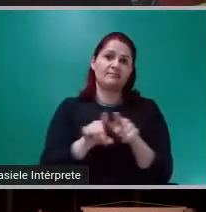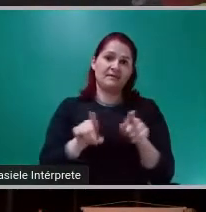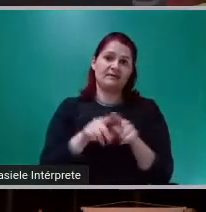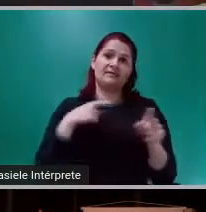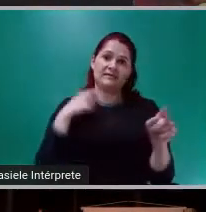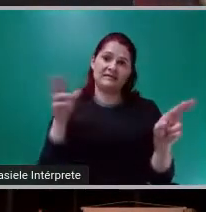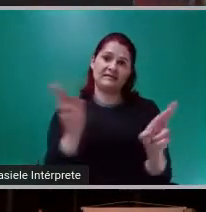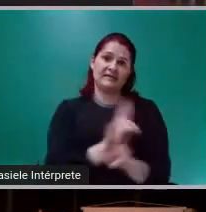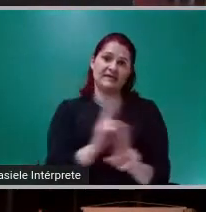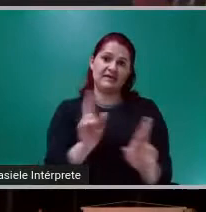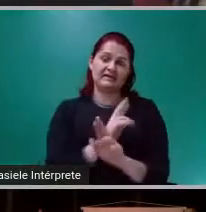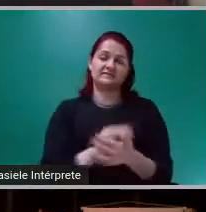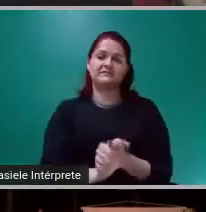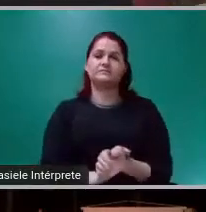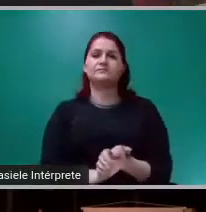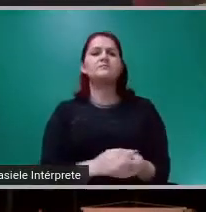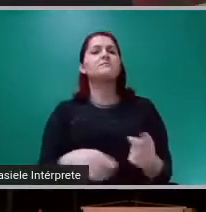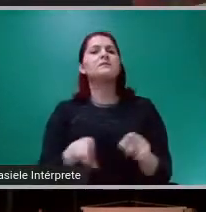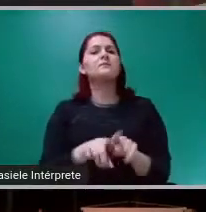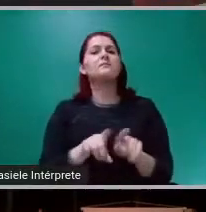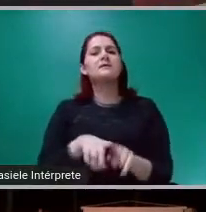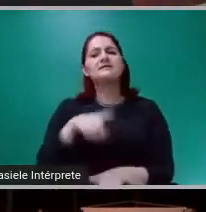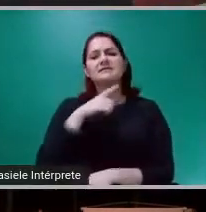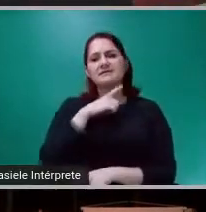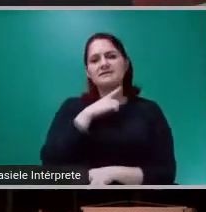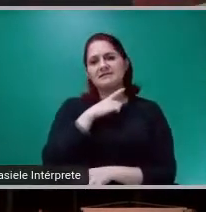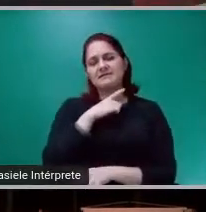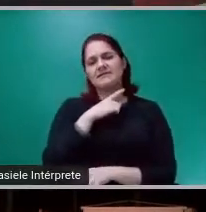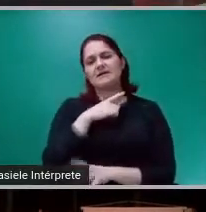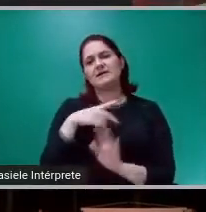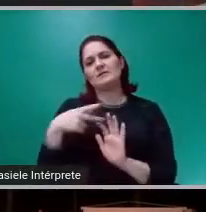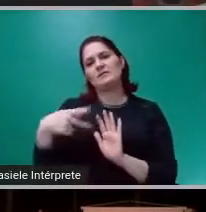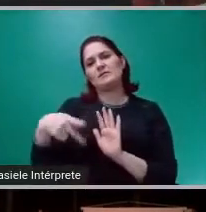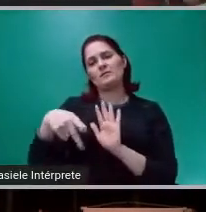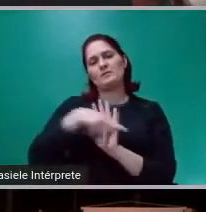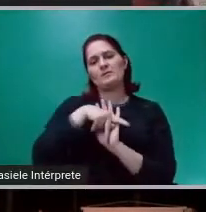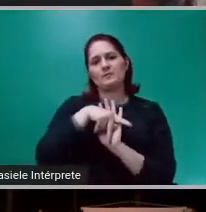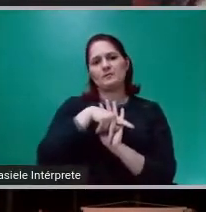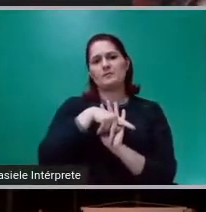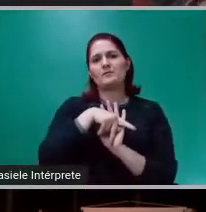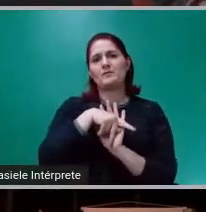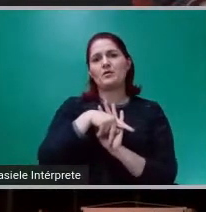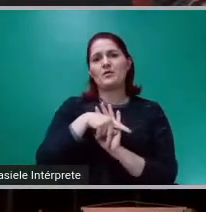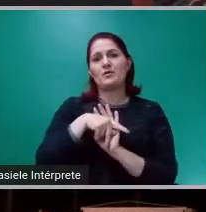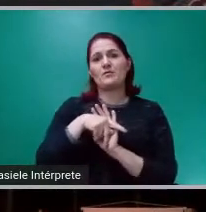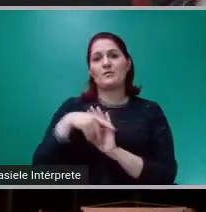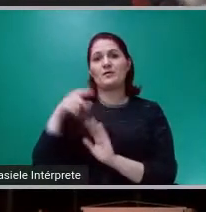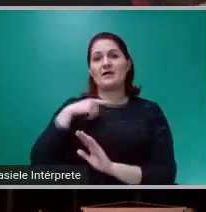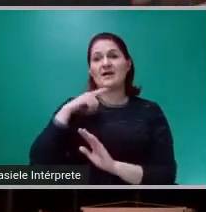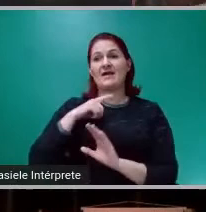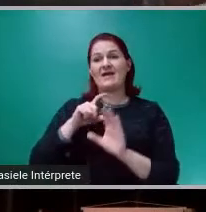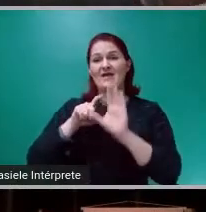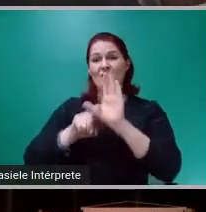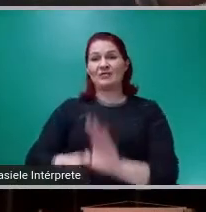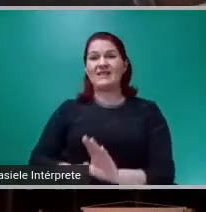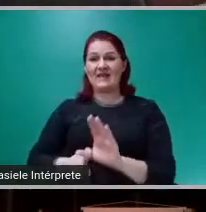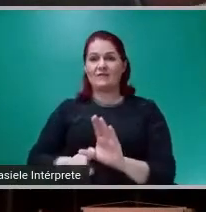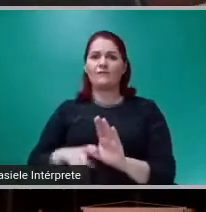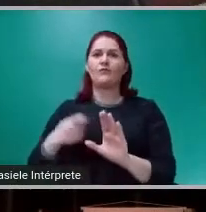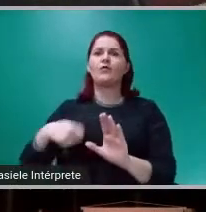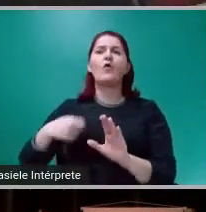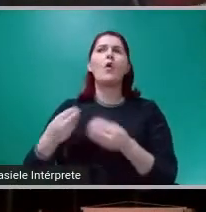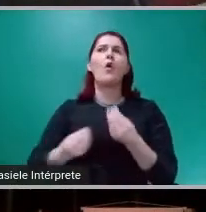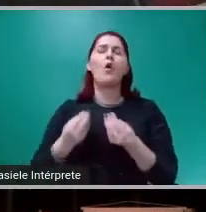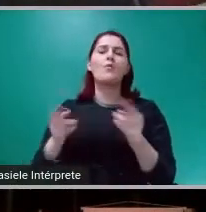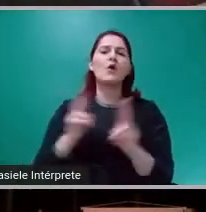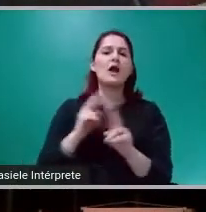o ganho futuro do credor sobre a situação presente de vida das pessoas. É,